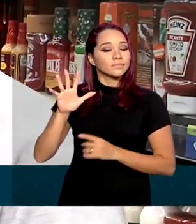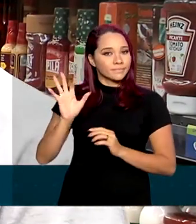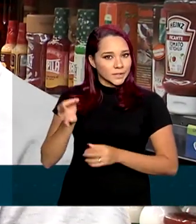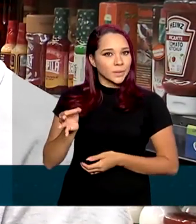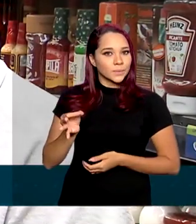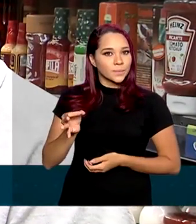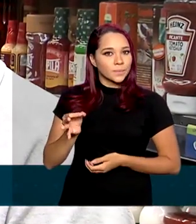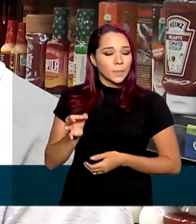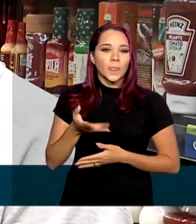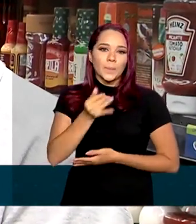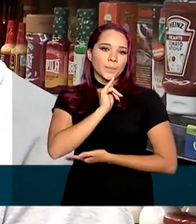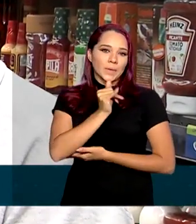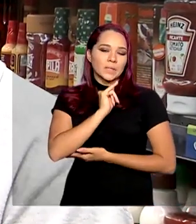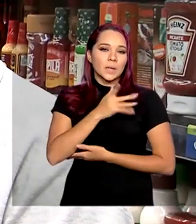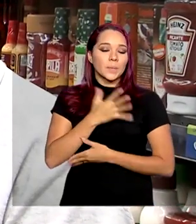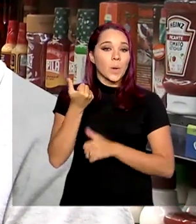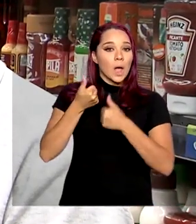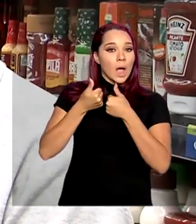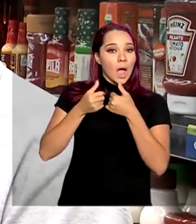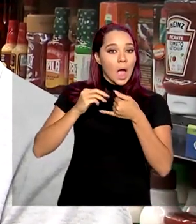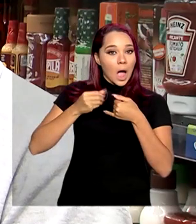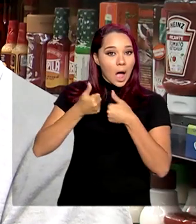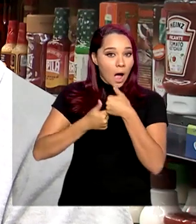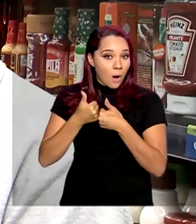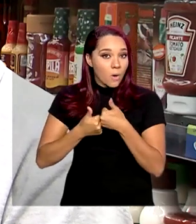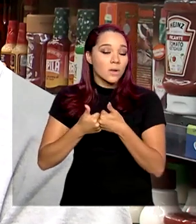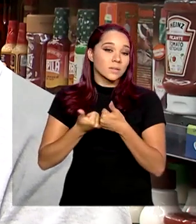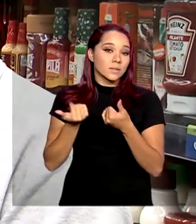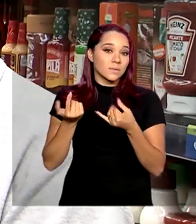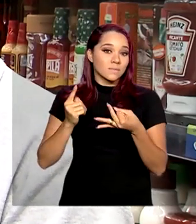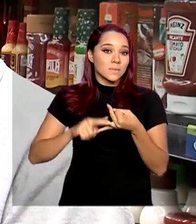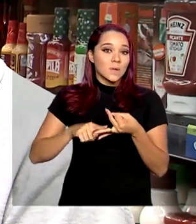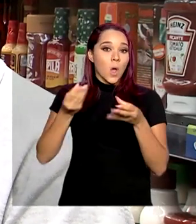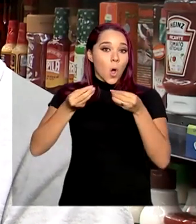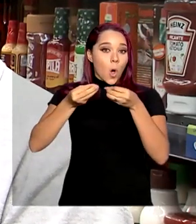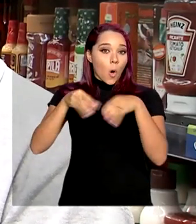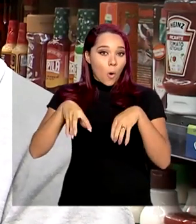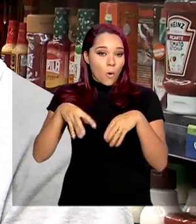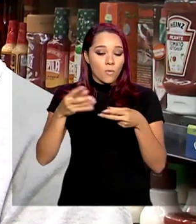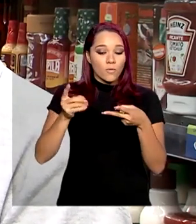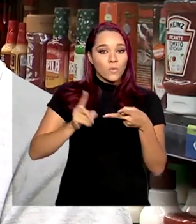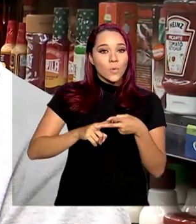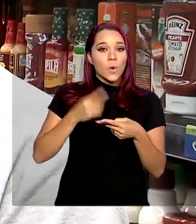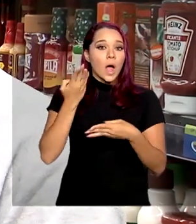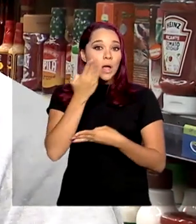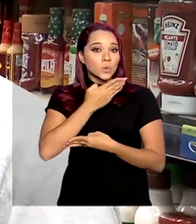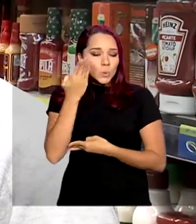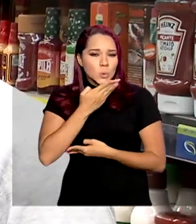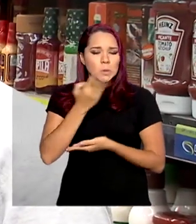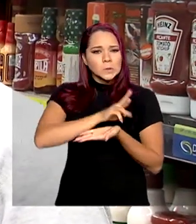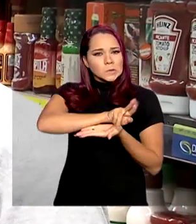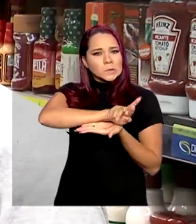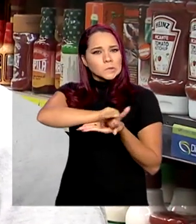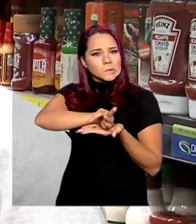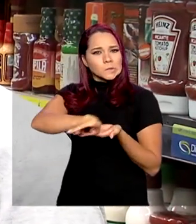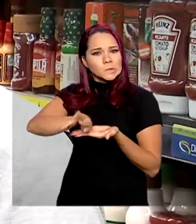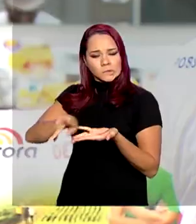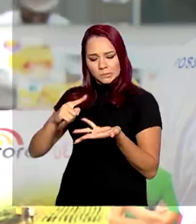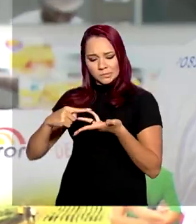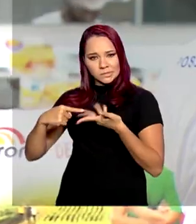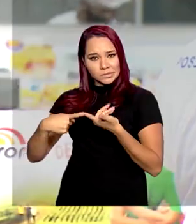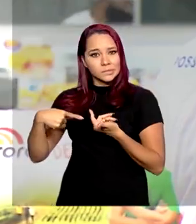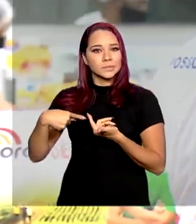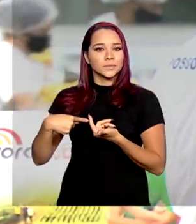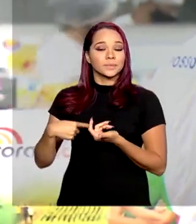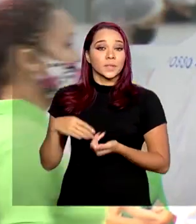Por exemplo, o arroz, o ovo, o açúcar e assim outras e outras coisas mais.